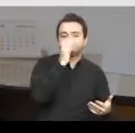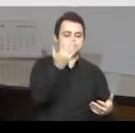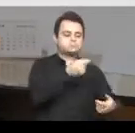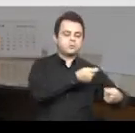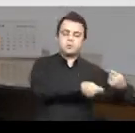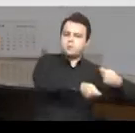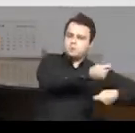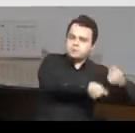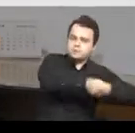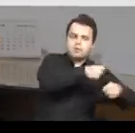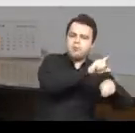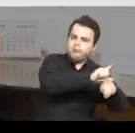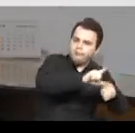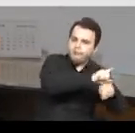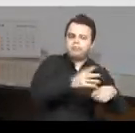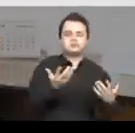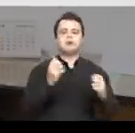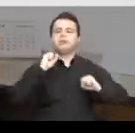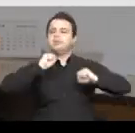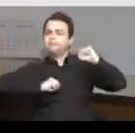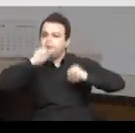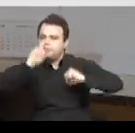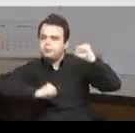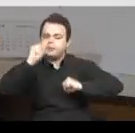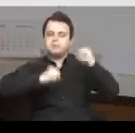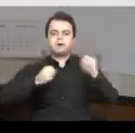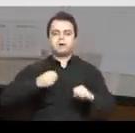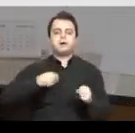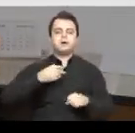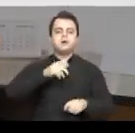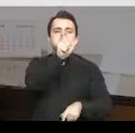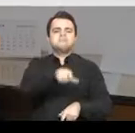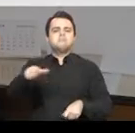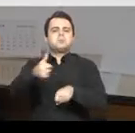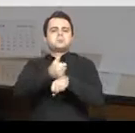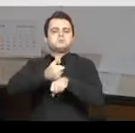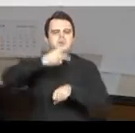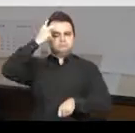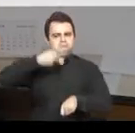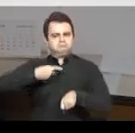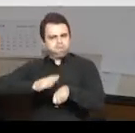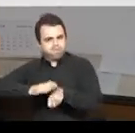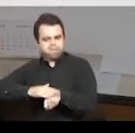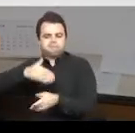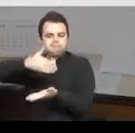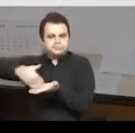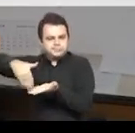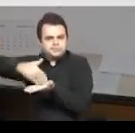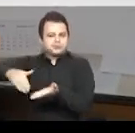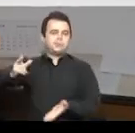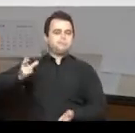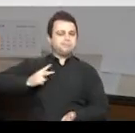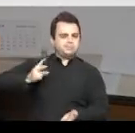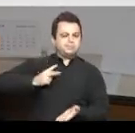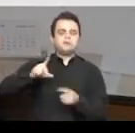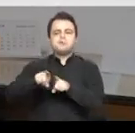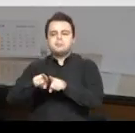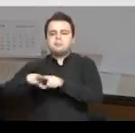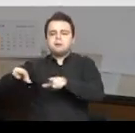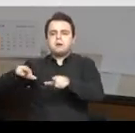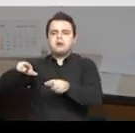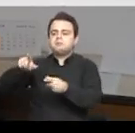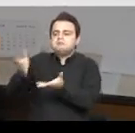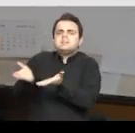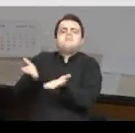estabelecimentos comerciais, industriais, profissionais liberais, escritórios autônomos e prestações de serviços